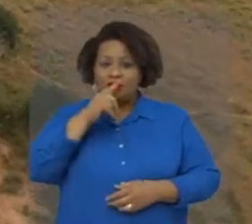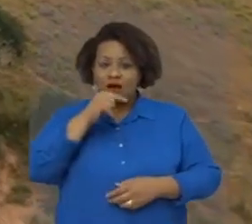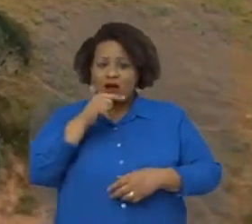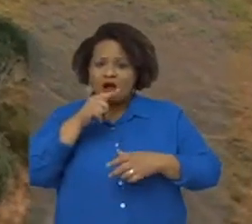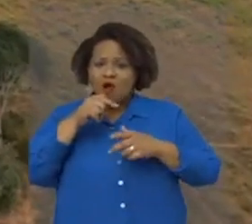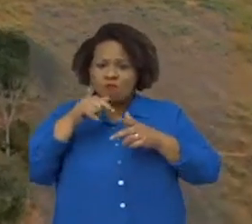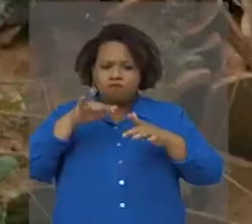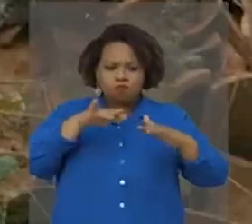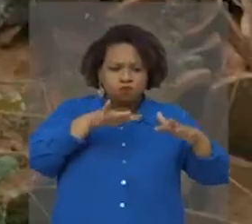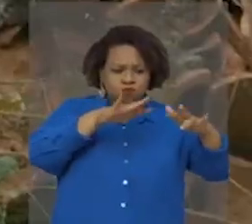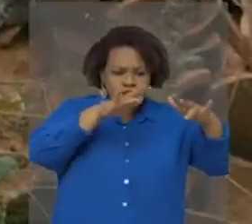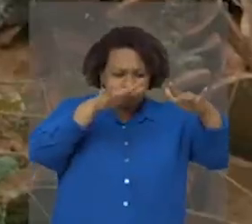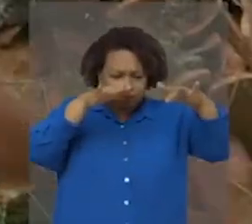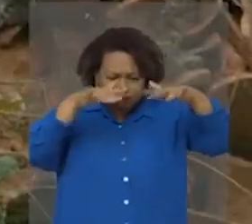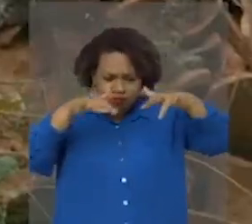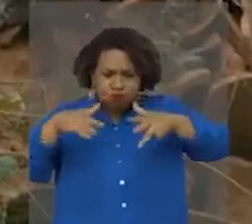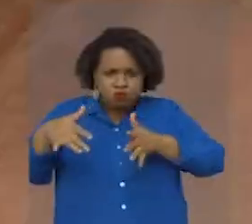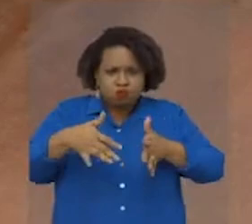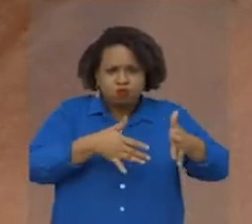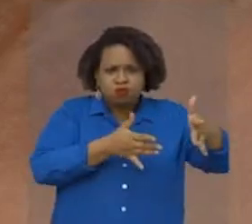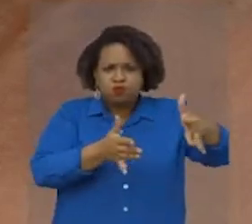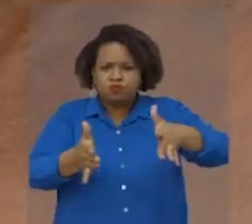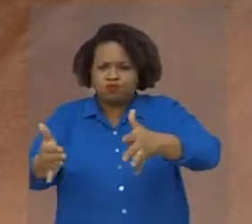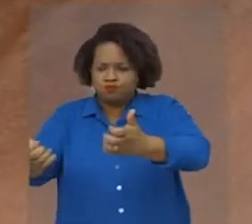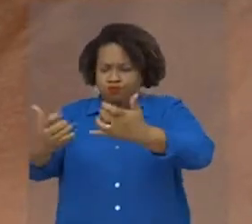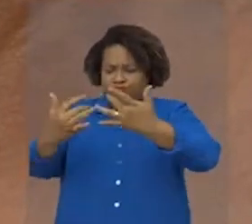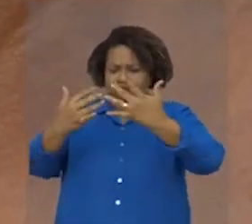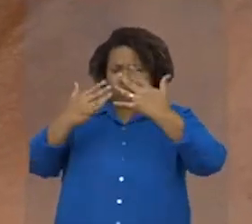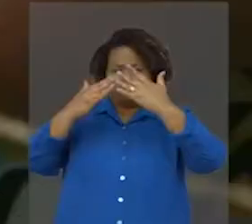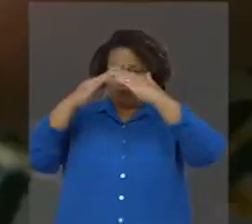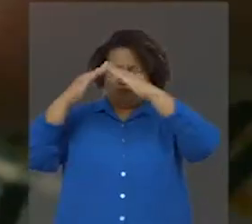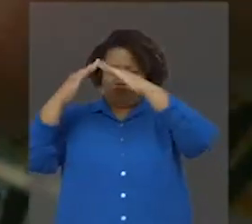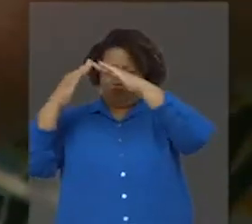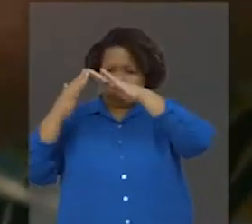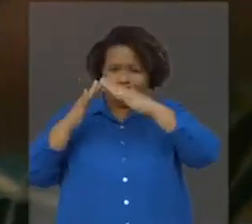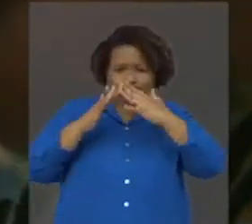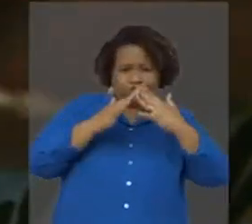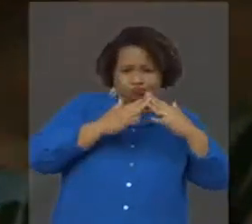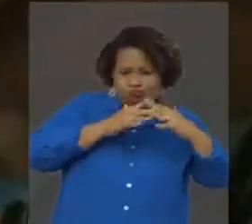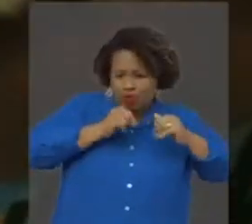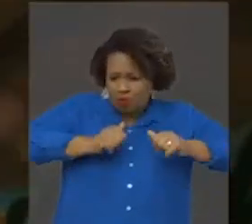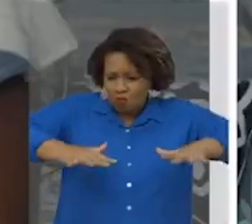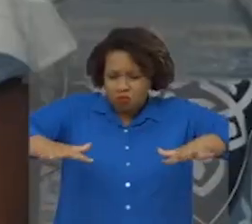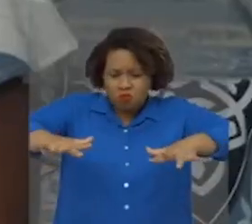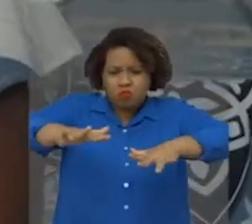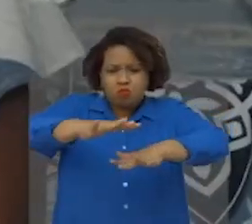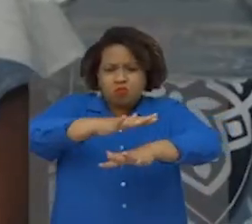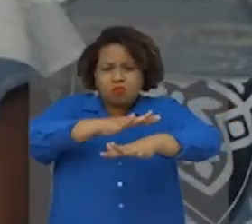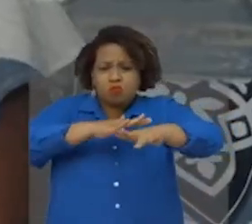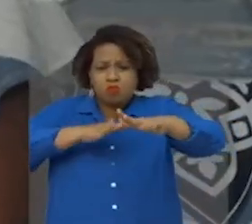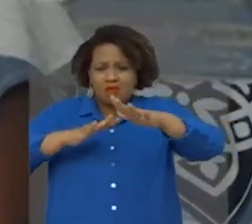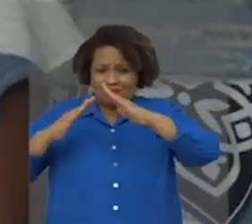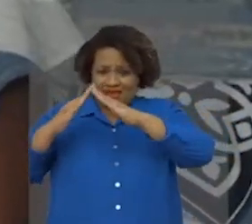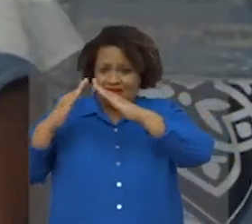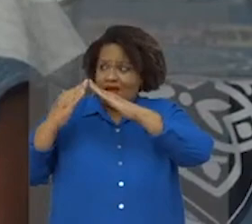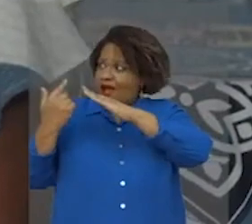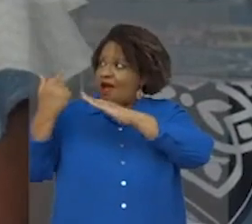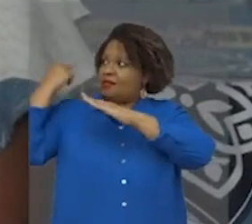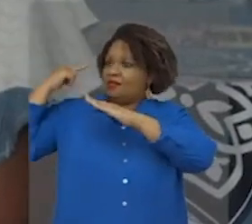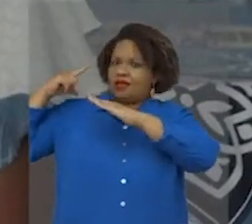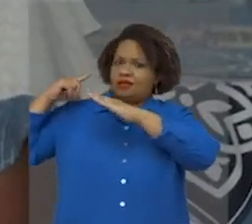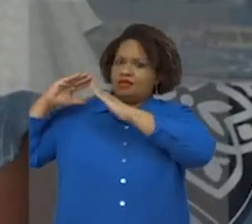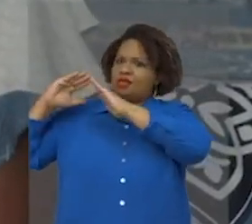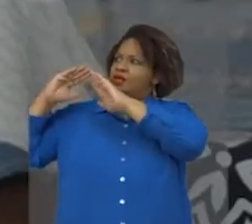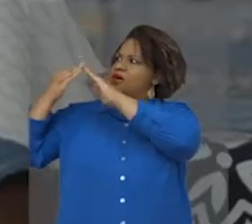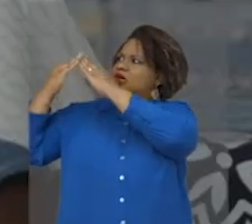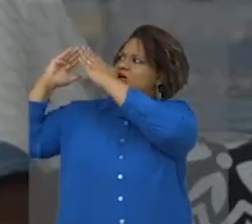E a água chegou e veio pelo rio, invadiu aqui essa área tudo. A minha casa tinha atrás de